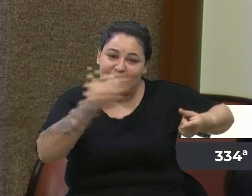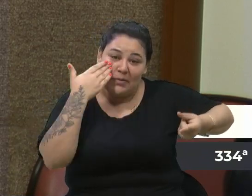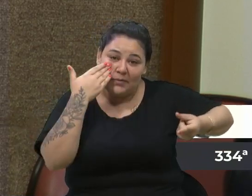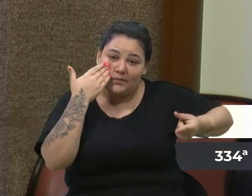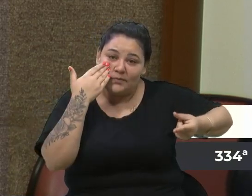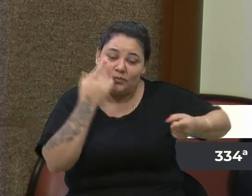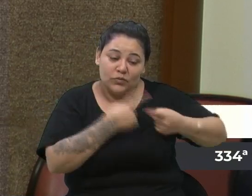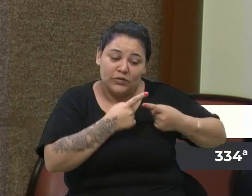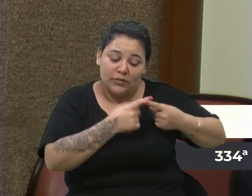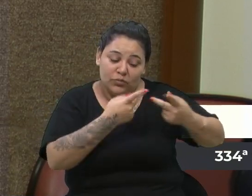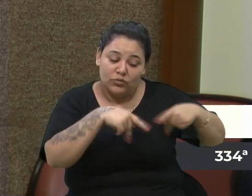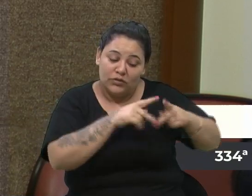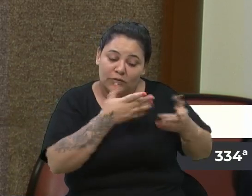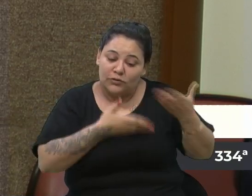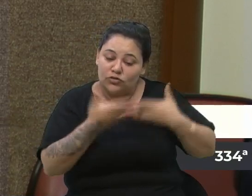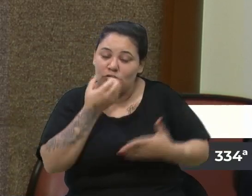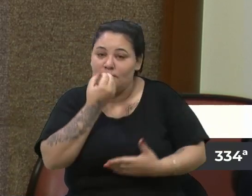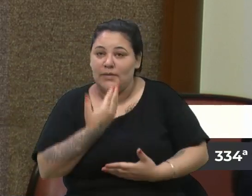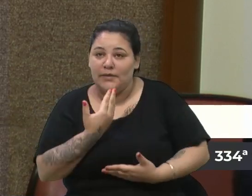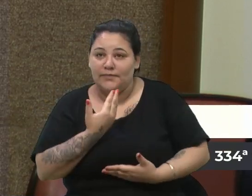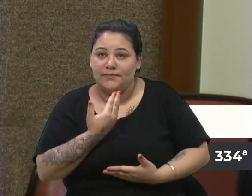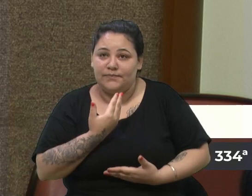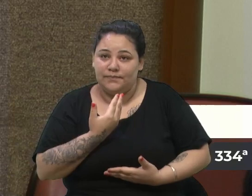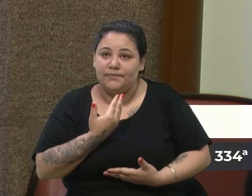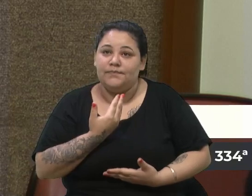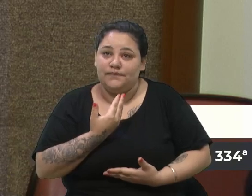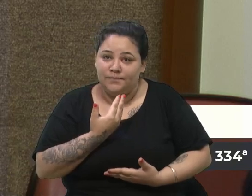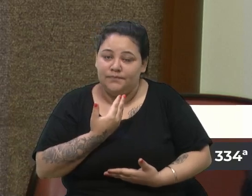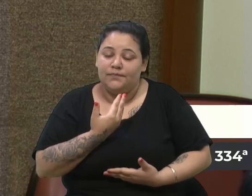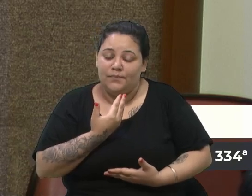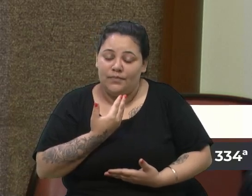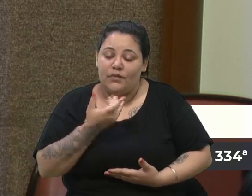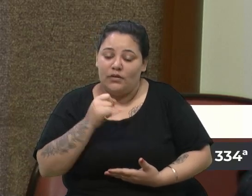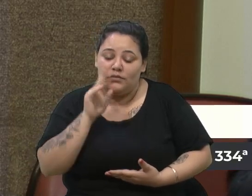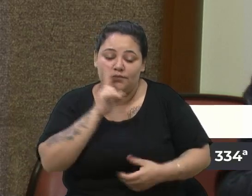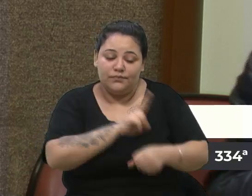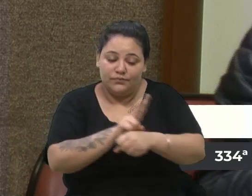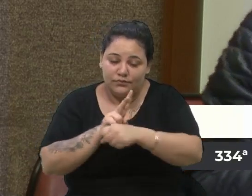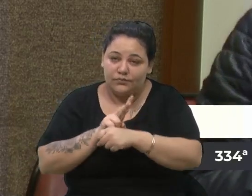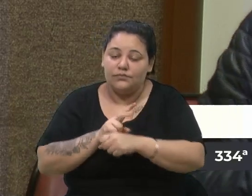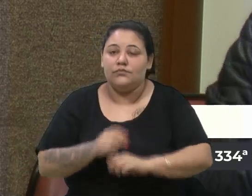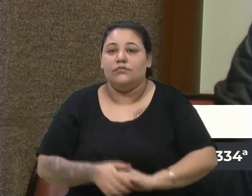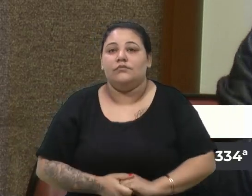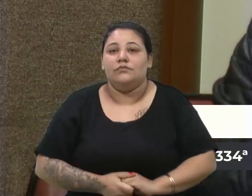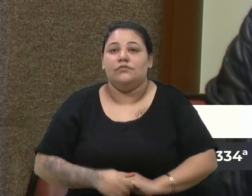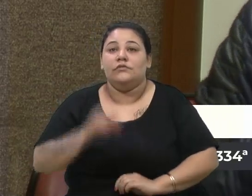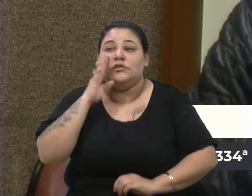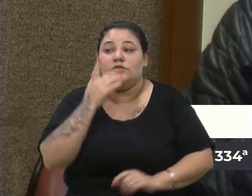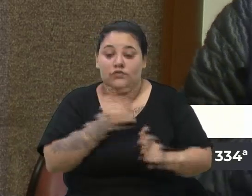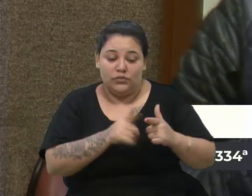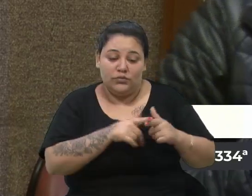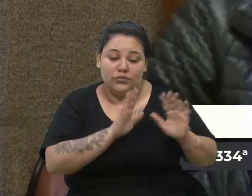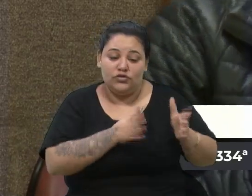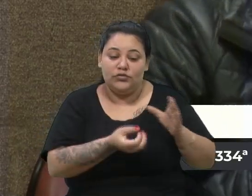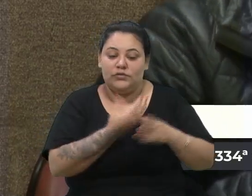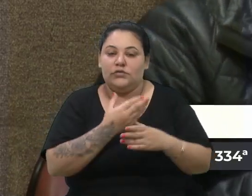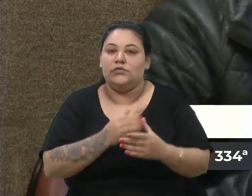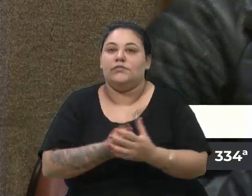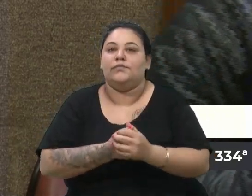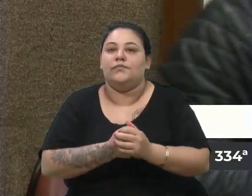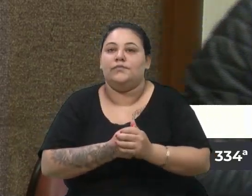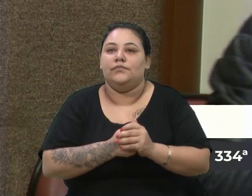a população está sendo atendida e estão frequentando menos os espaços que estão ali para resolver o problema já feito e instituído. Então,